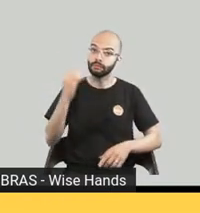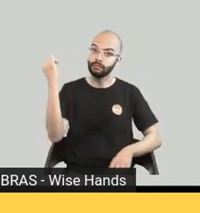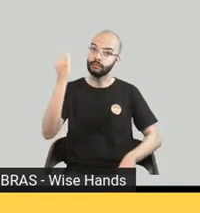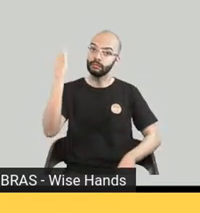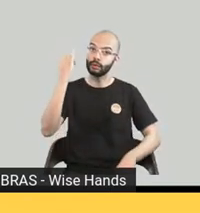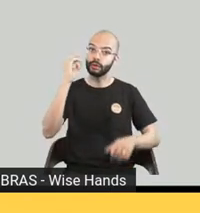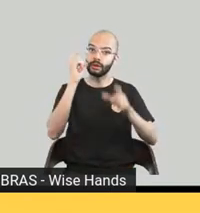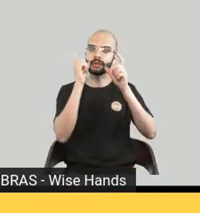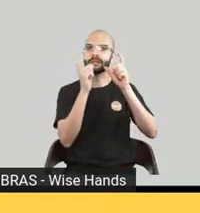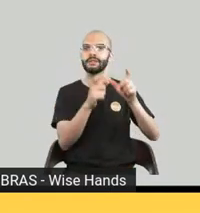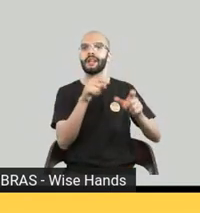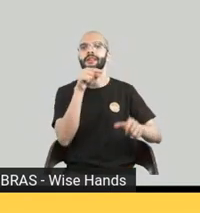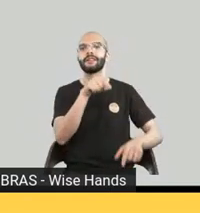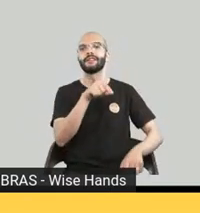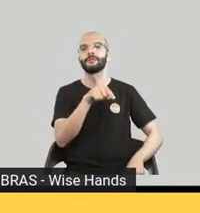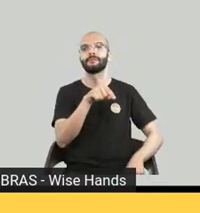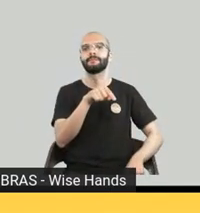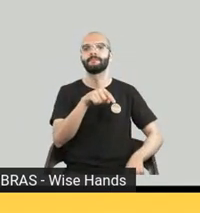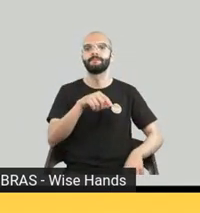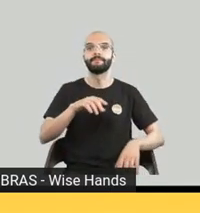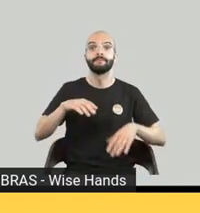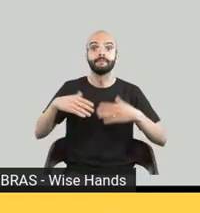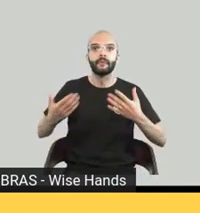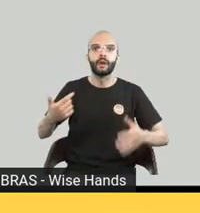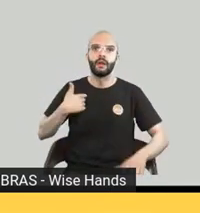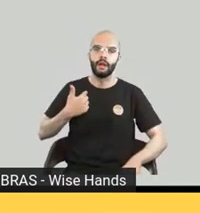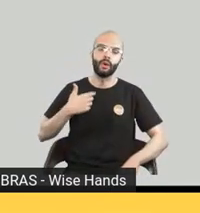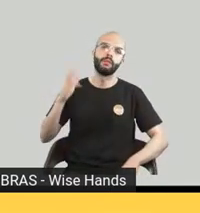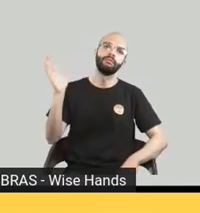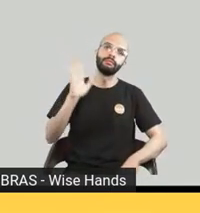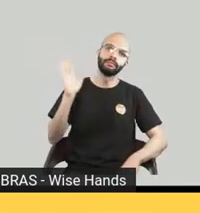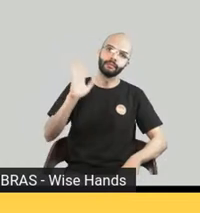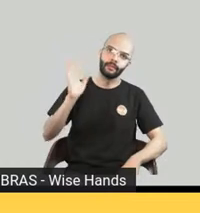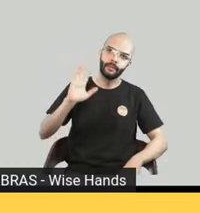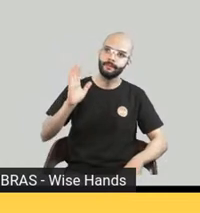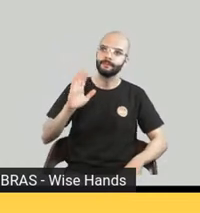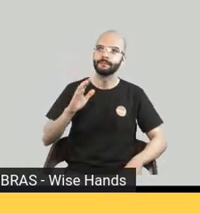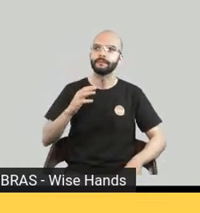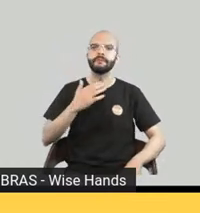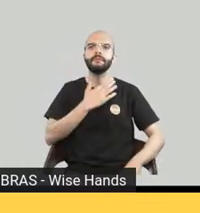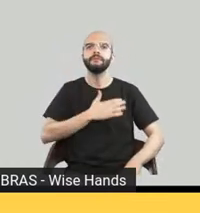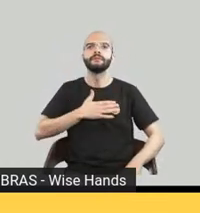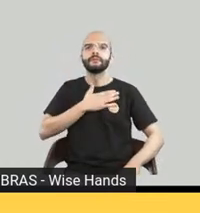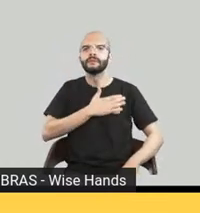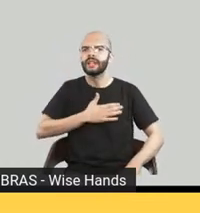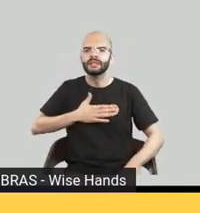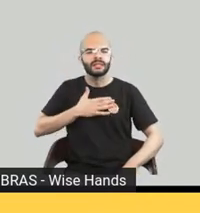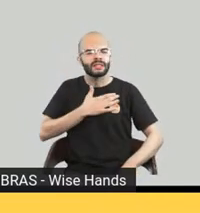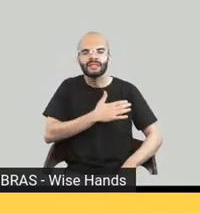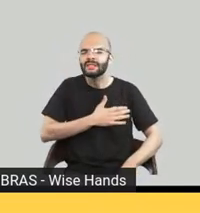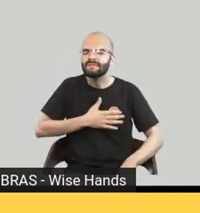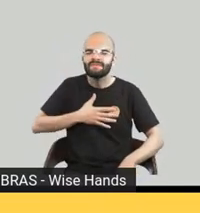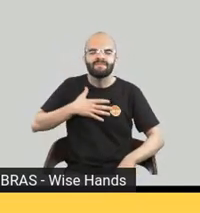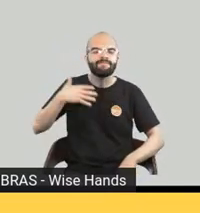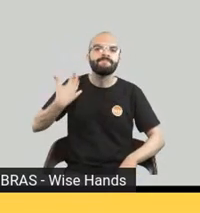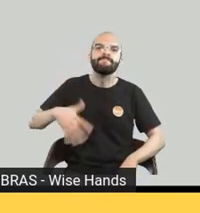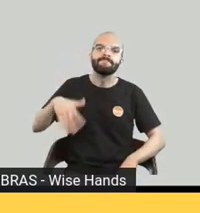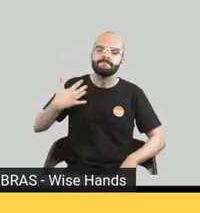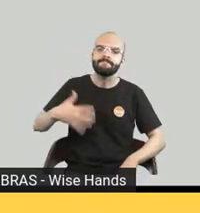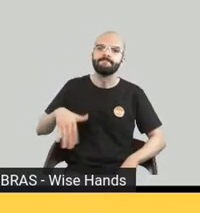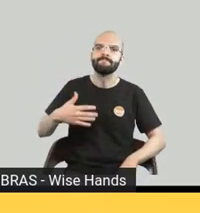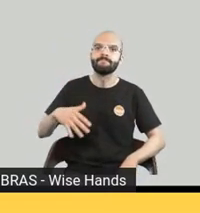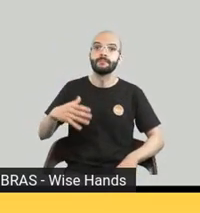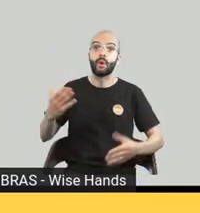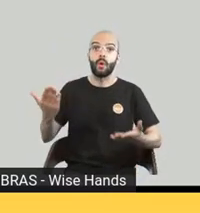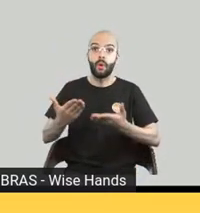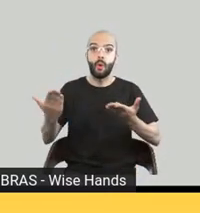despedir aqui eu quero agradecer a presença de vocês foi um prazerzaço nesse sábado pela manhã dois dias